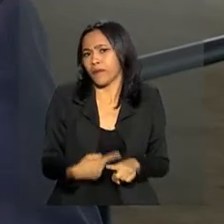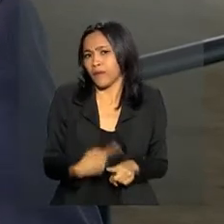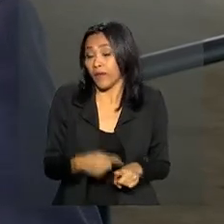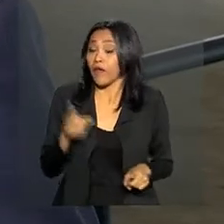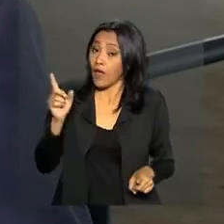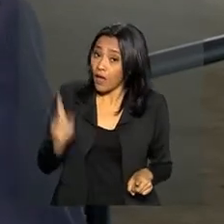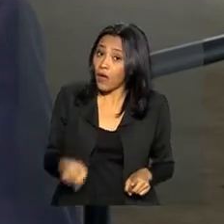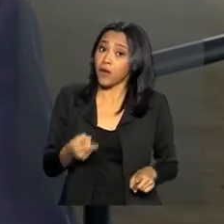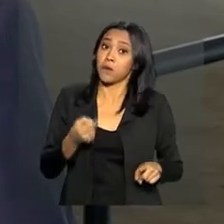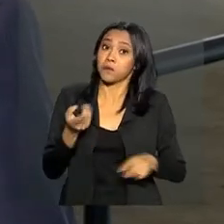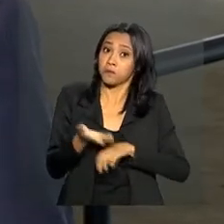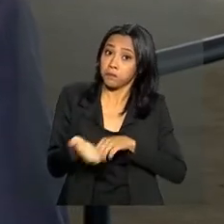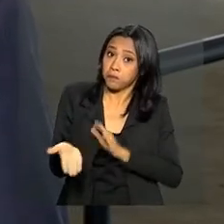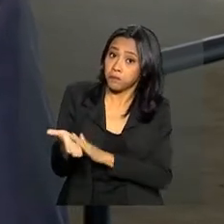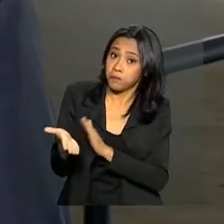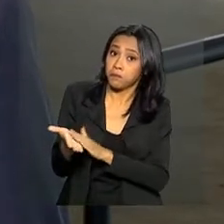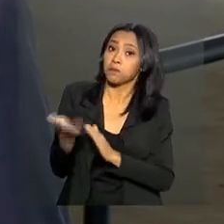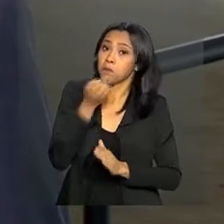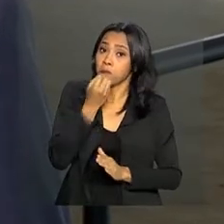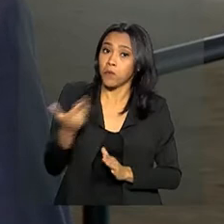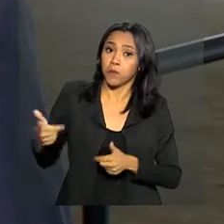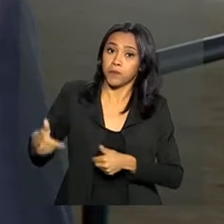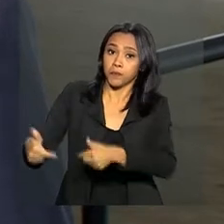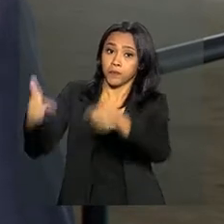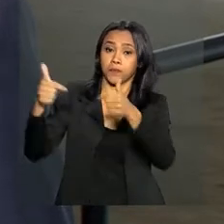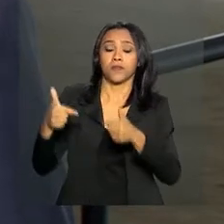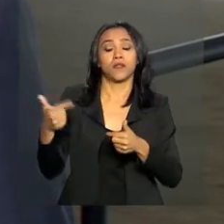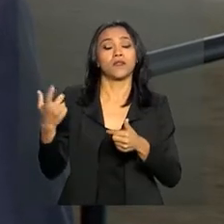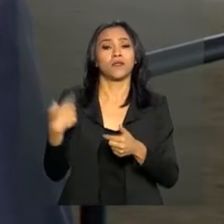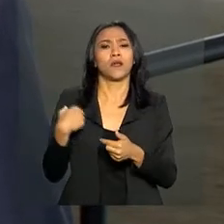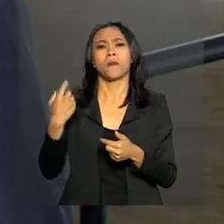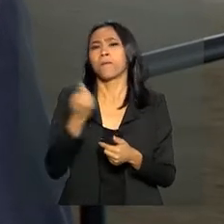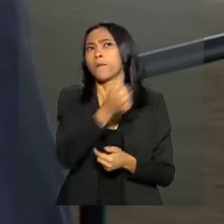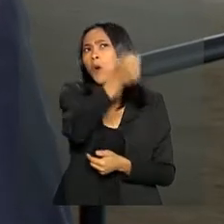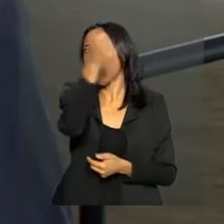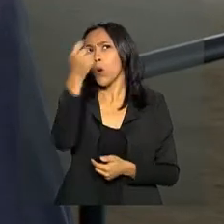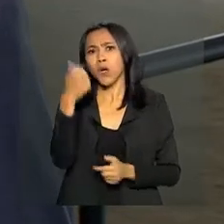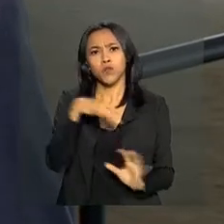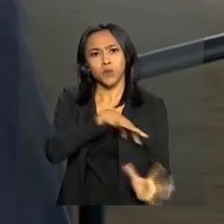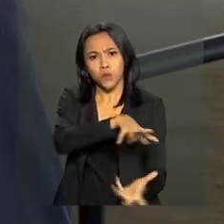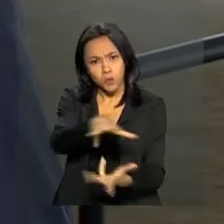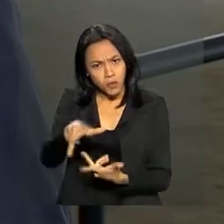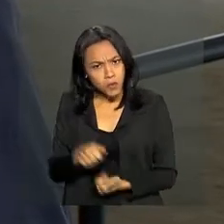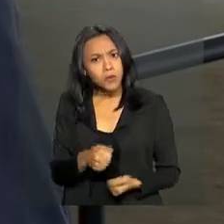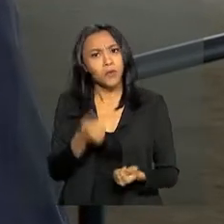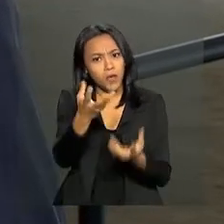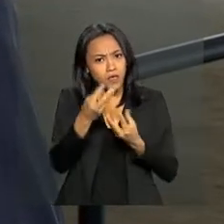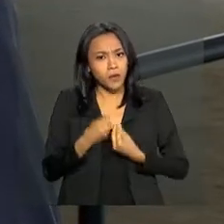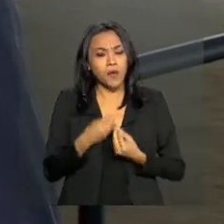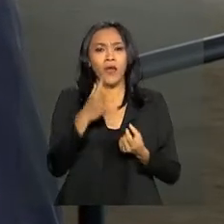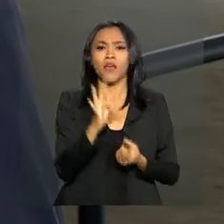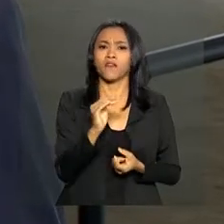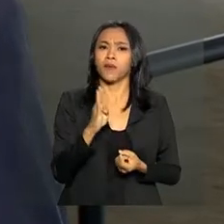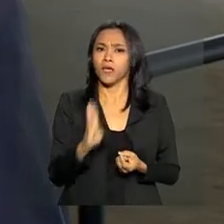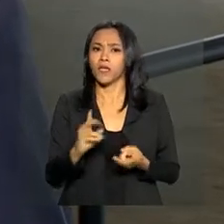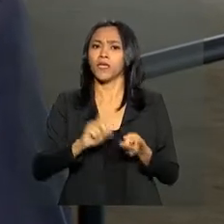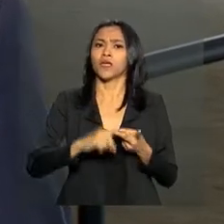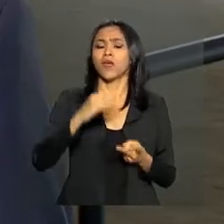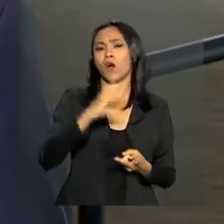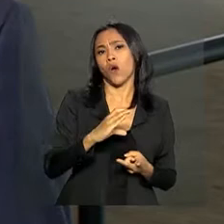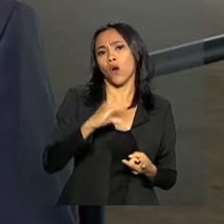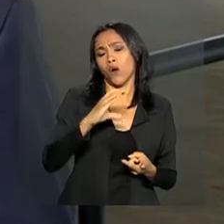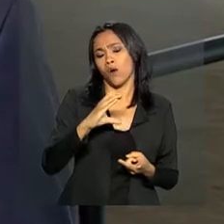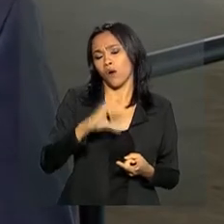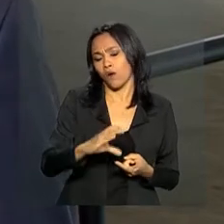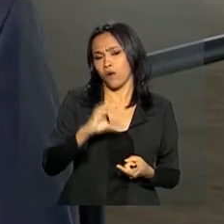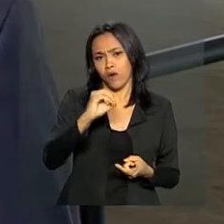é um reconhecimento. Se juntar a poucas organizações no mundo que já receberam, como FBI, OCDE, Transparência Internacional, está